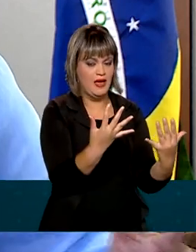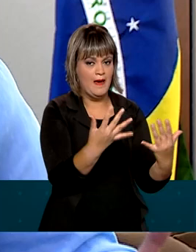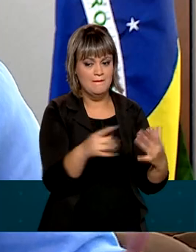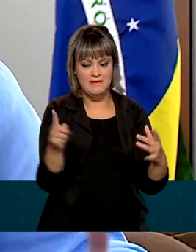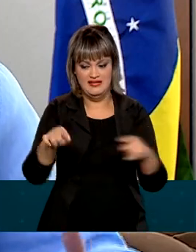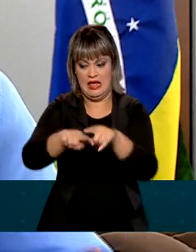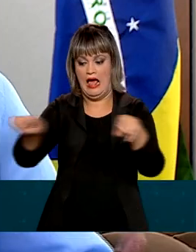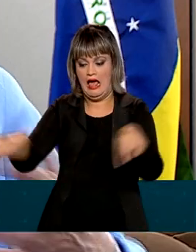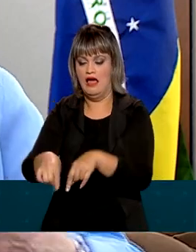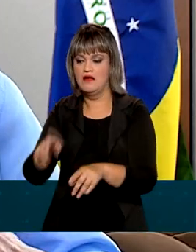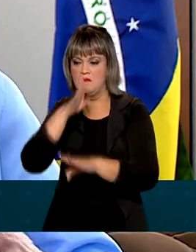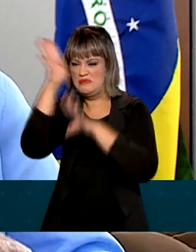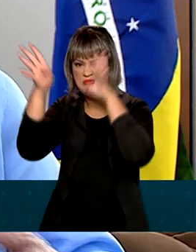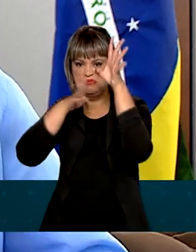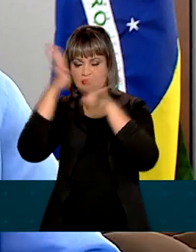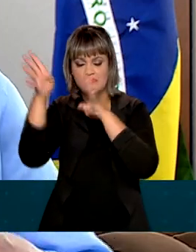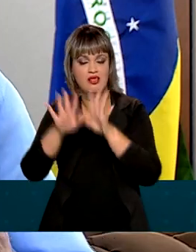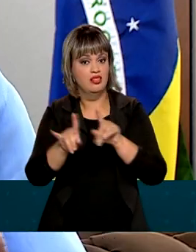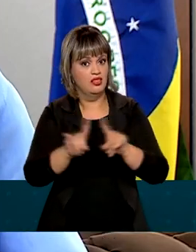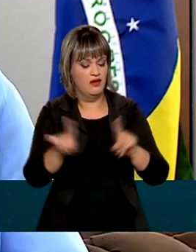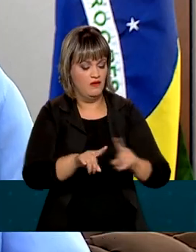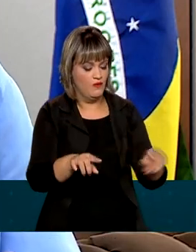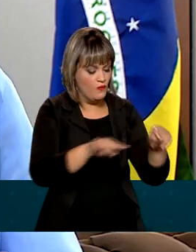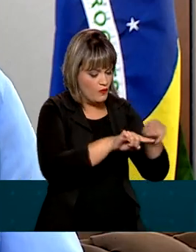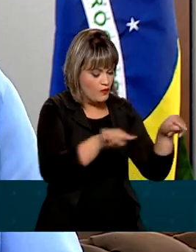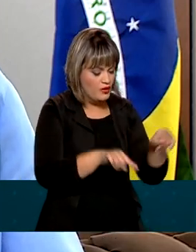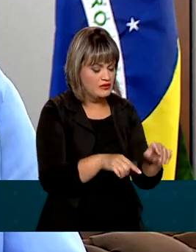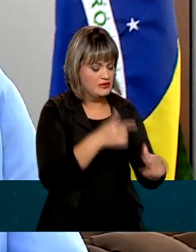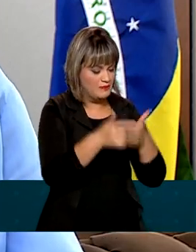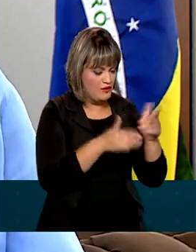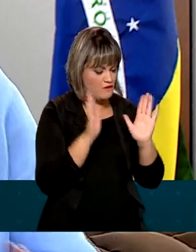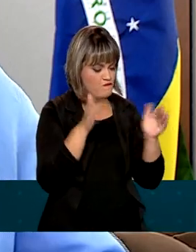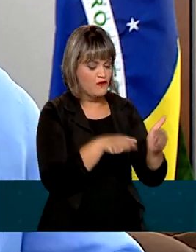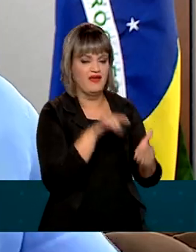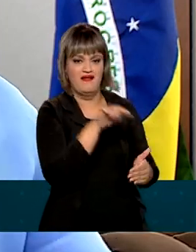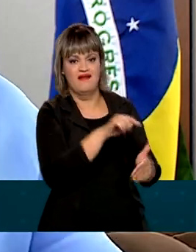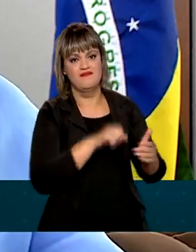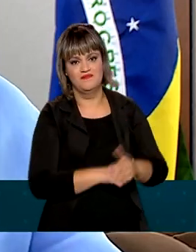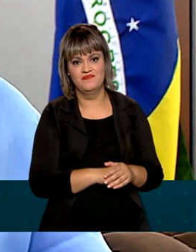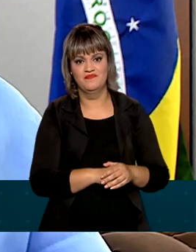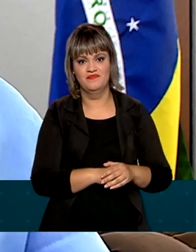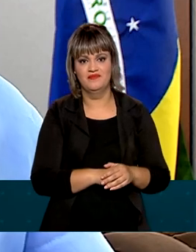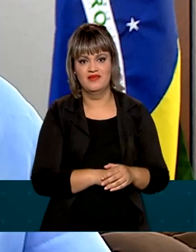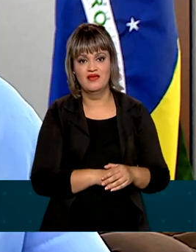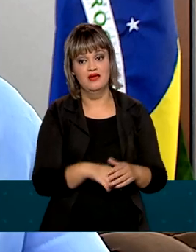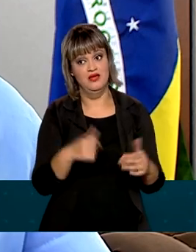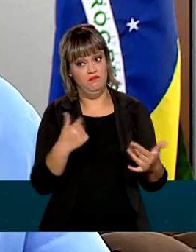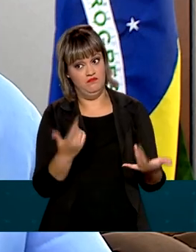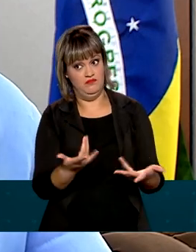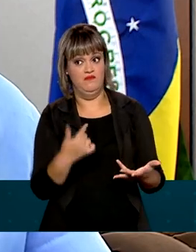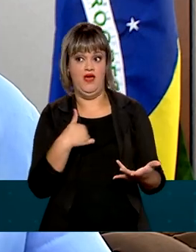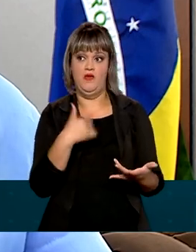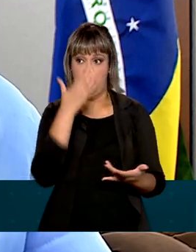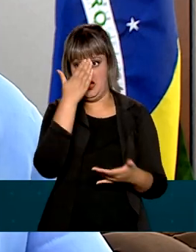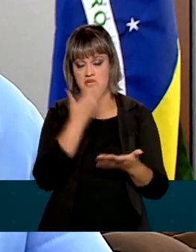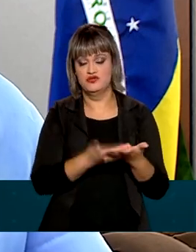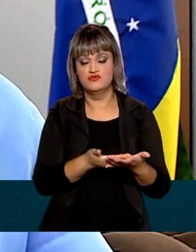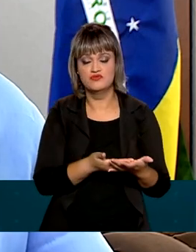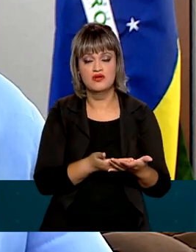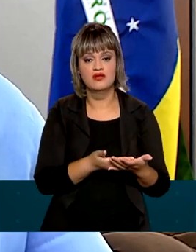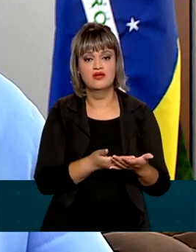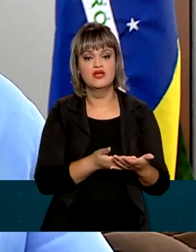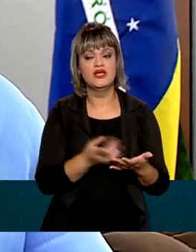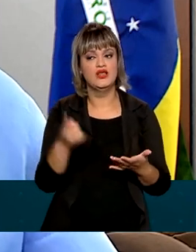dizer, mais áreas e colocando essas políticas cada vez mais. Então, eu acho que nós